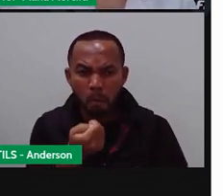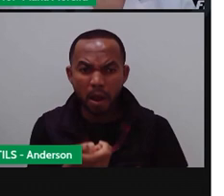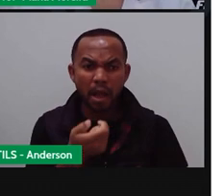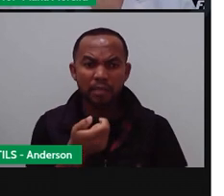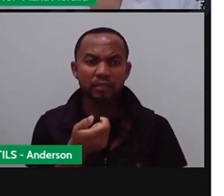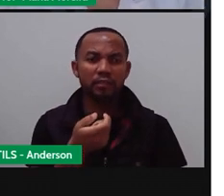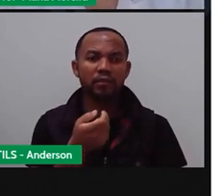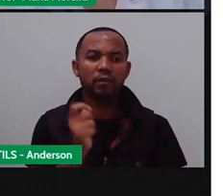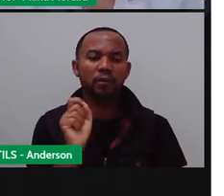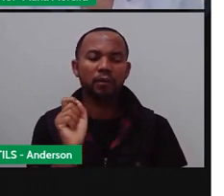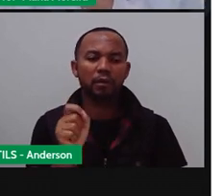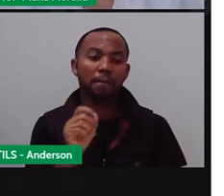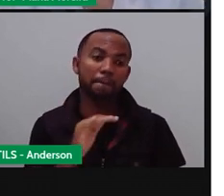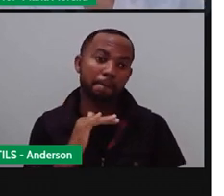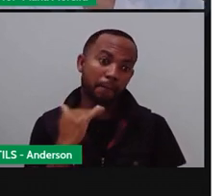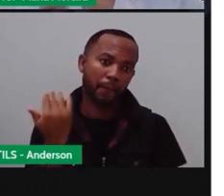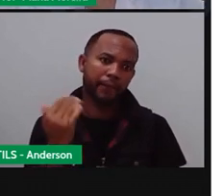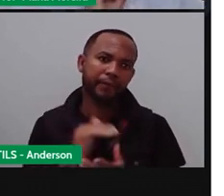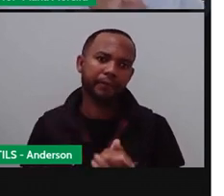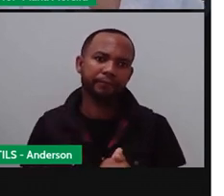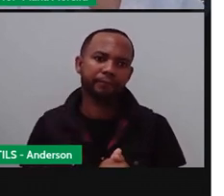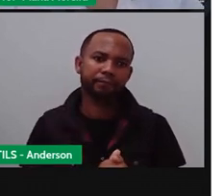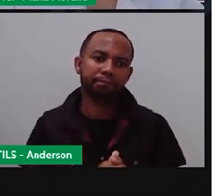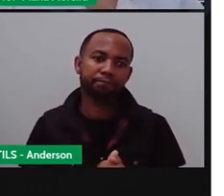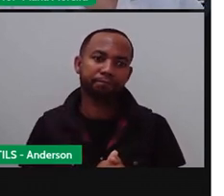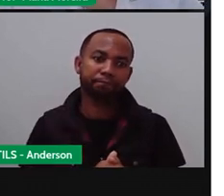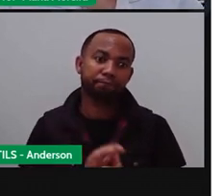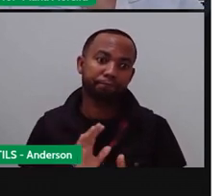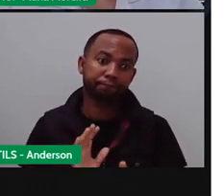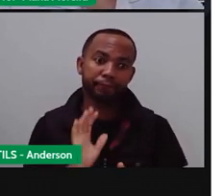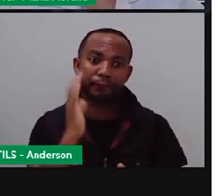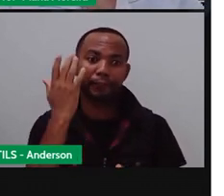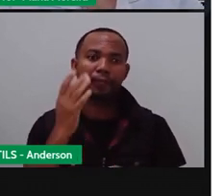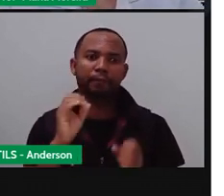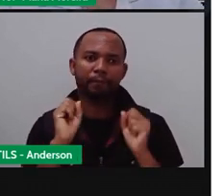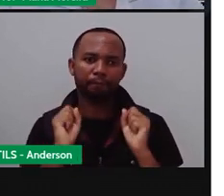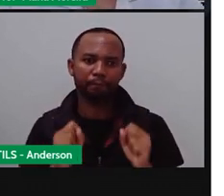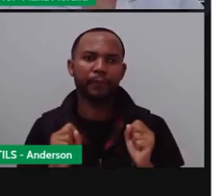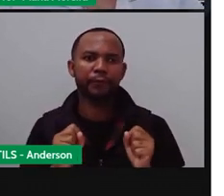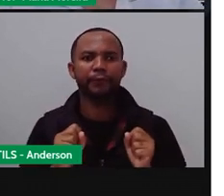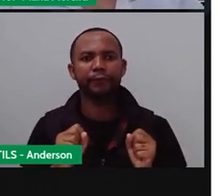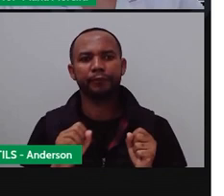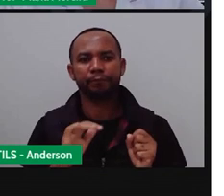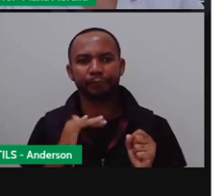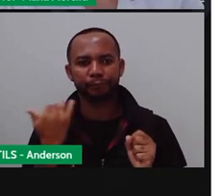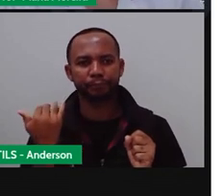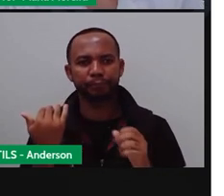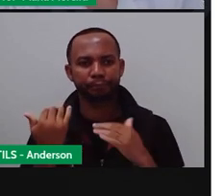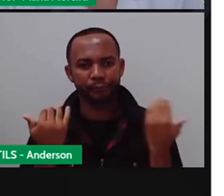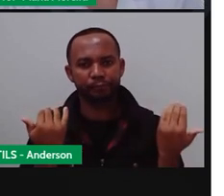quase ameaçada de extinção. Se bobear um pouquinho, ela entra aí na lista, na próxima atualização.